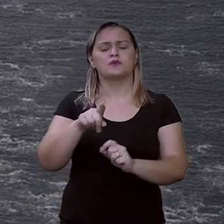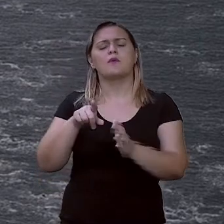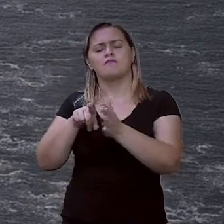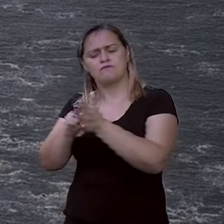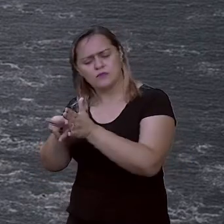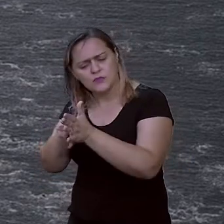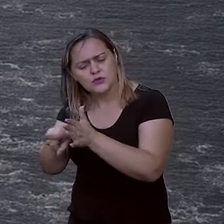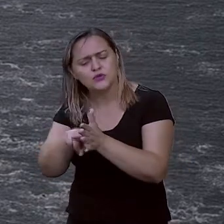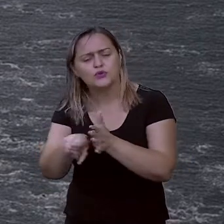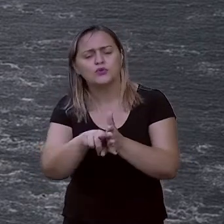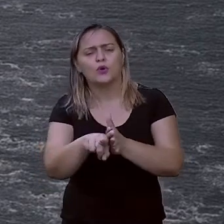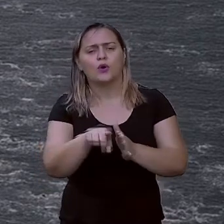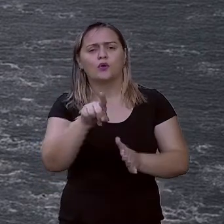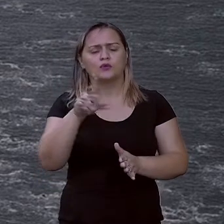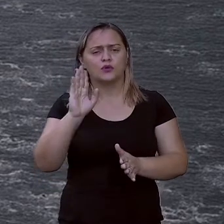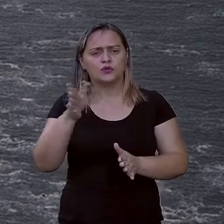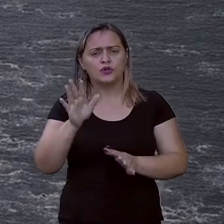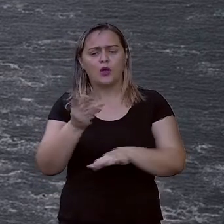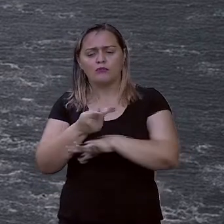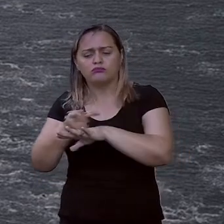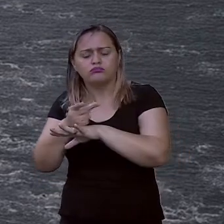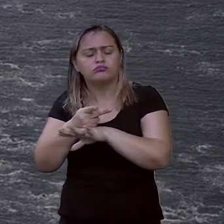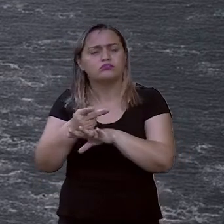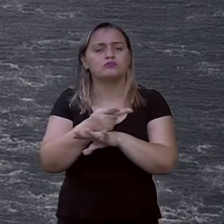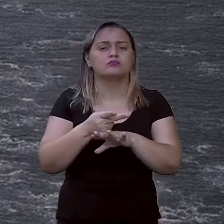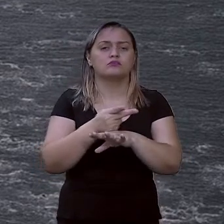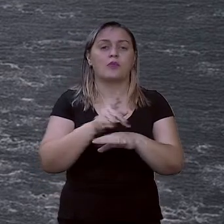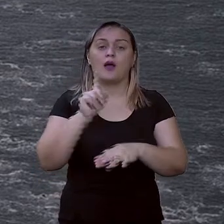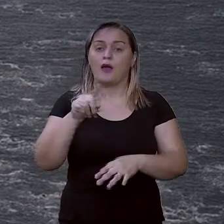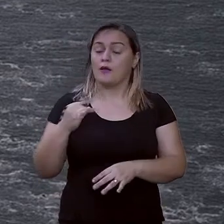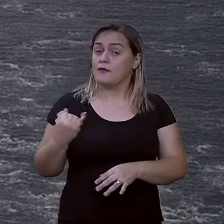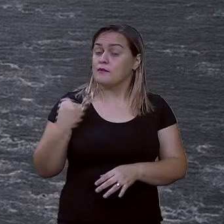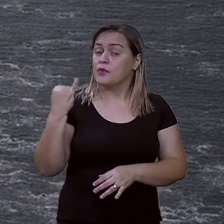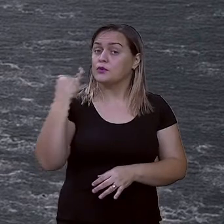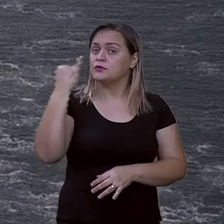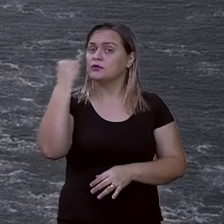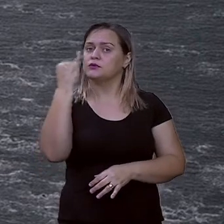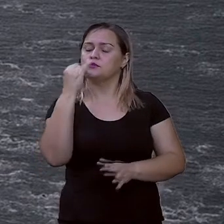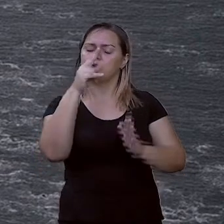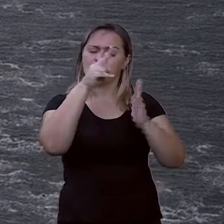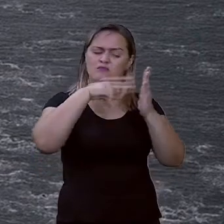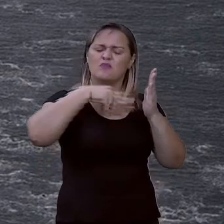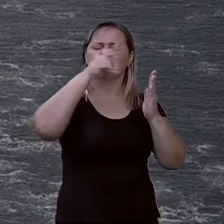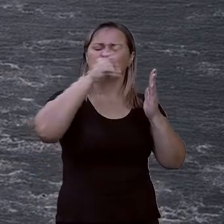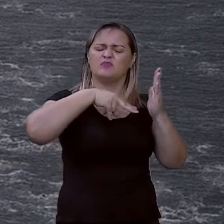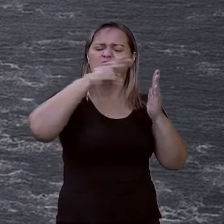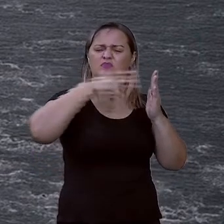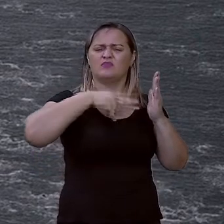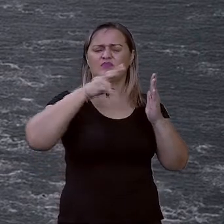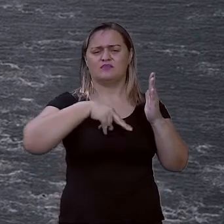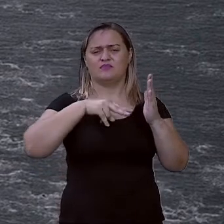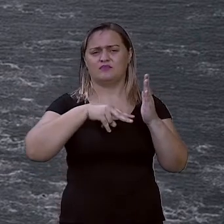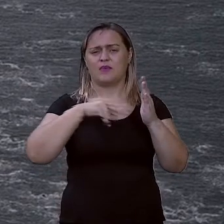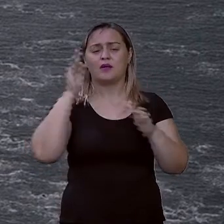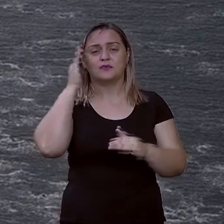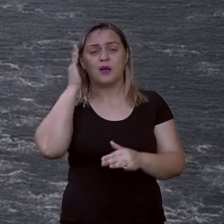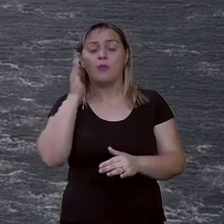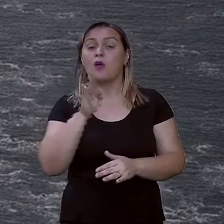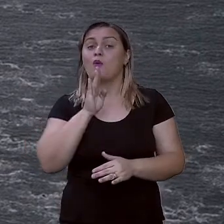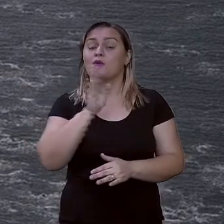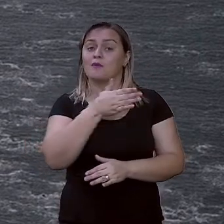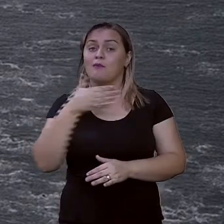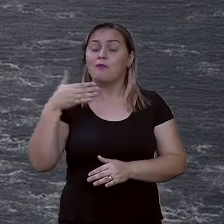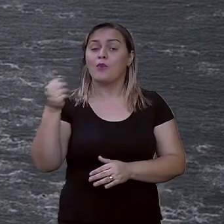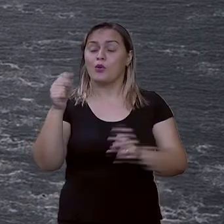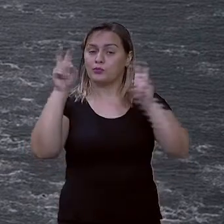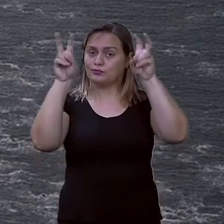entende sobre o que está opinando. Então, leiam, ok? E leiam muito. Outra dica importante, pessoal,